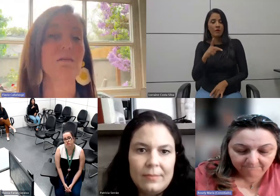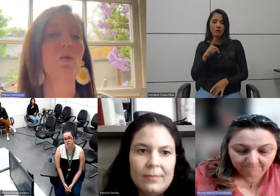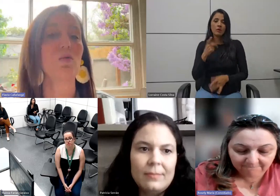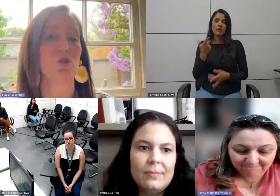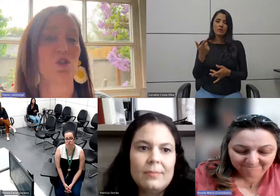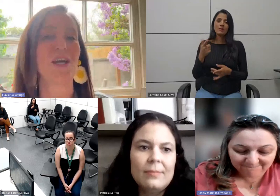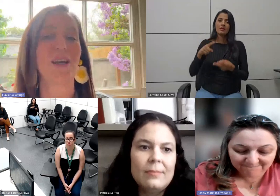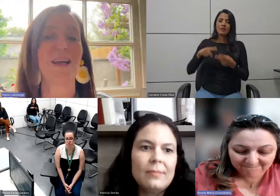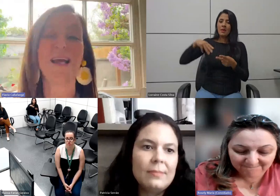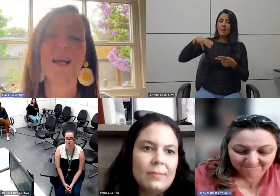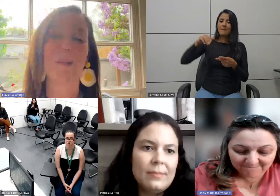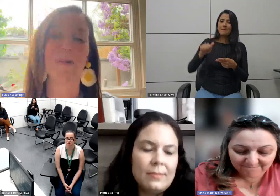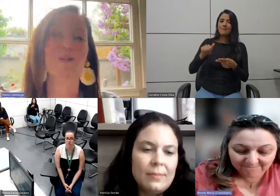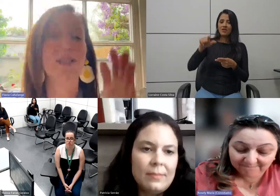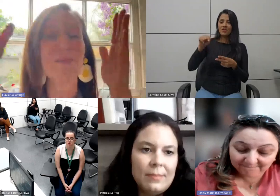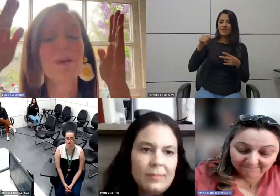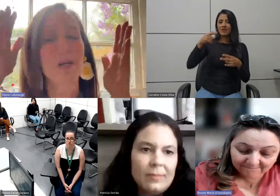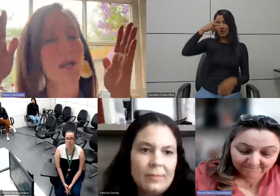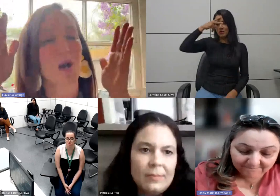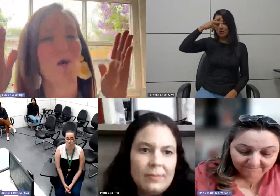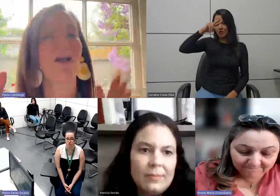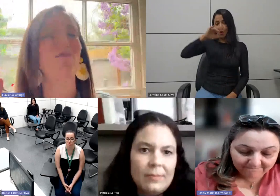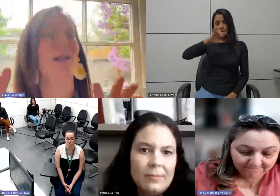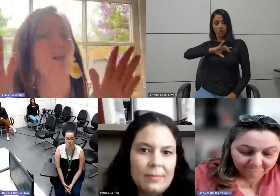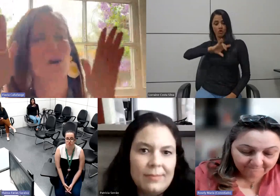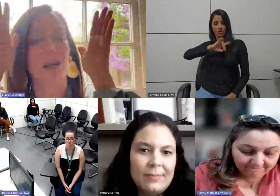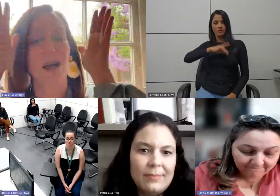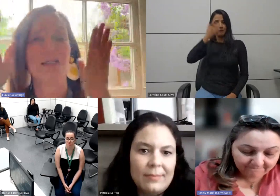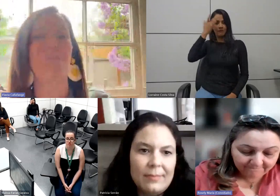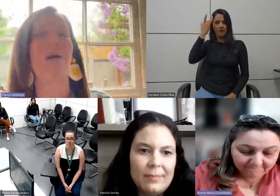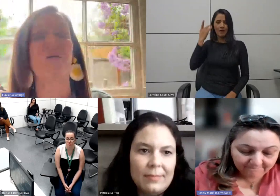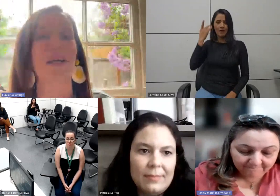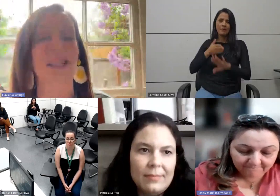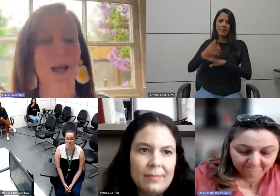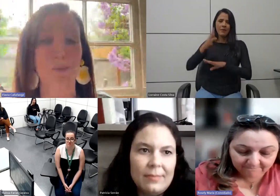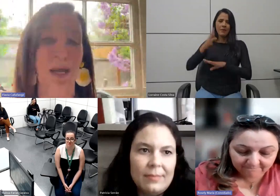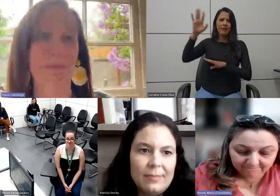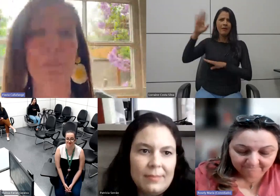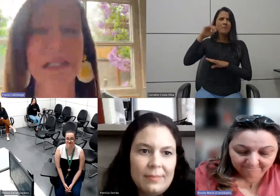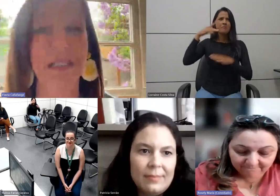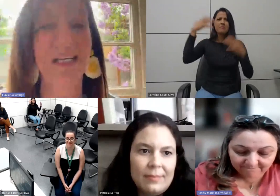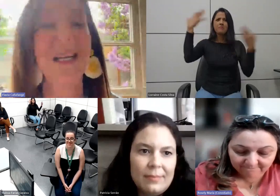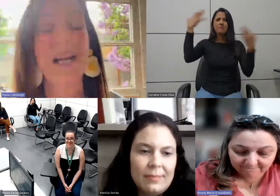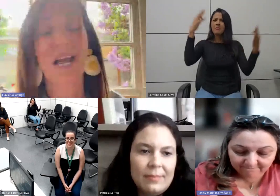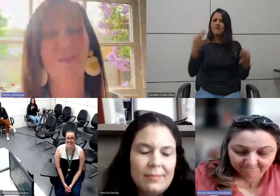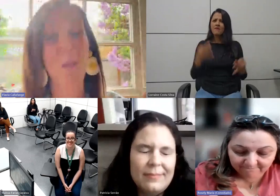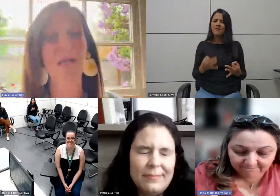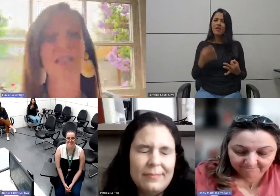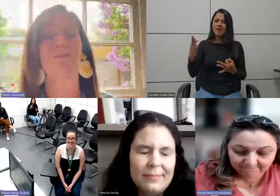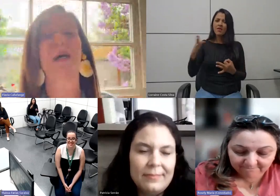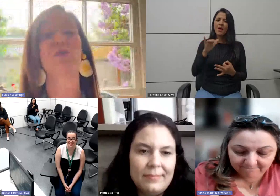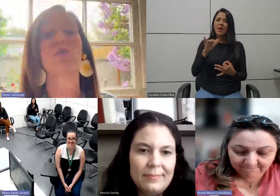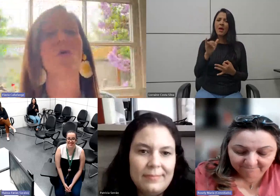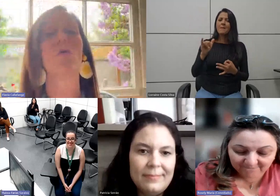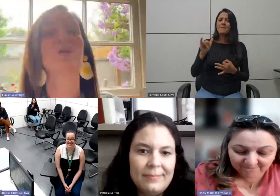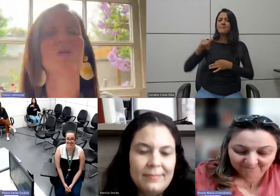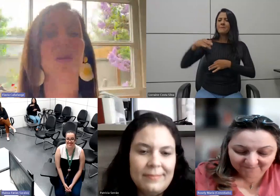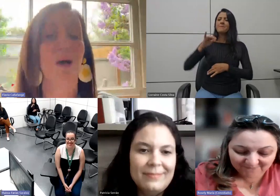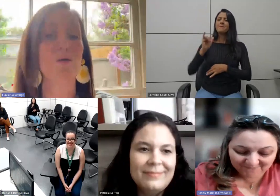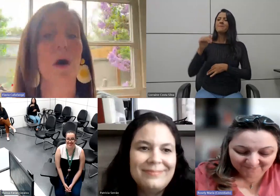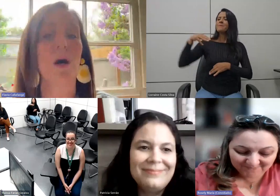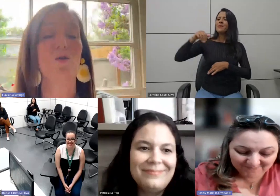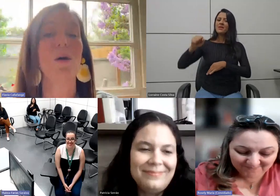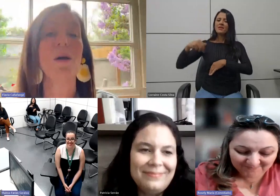Chile, Miss Mundo Chile, que a pessoa sempre imagina, olha e fala, nossa, essa é perfeita, porque ela é Miss, ela vai participar do